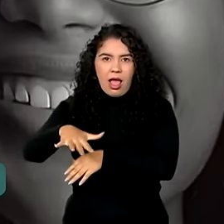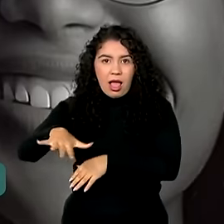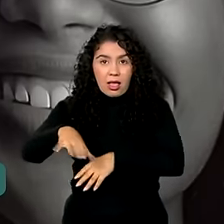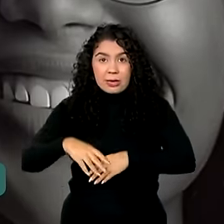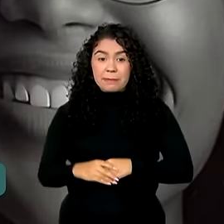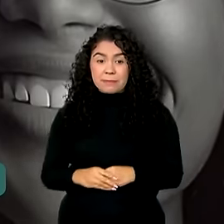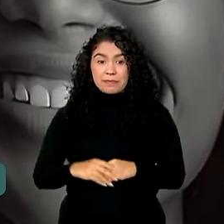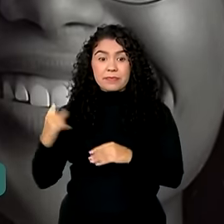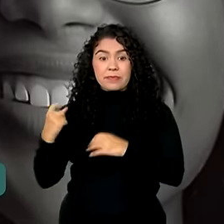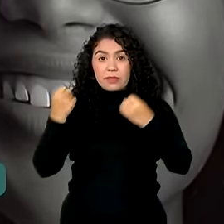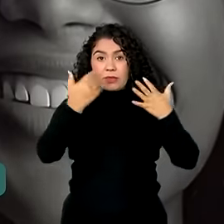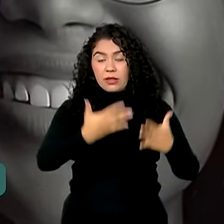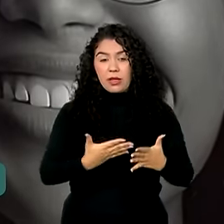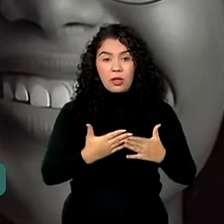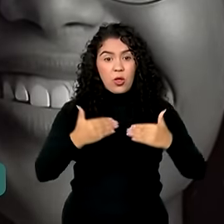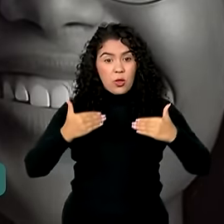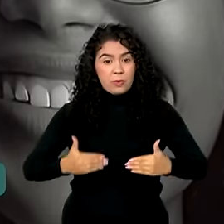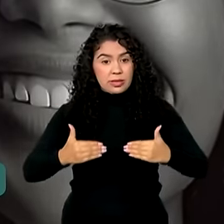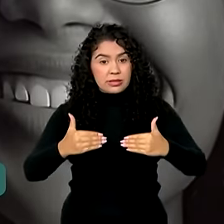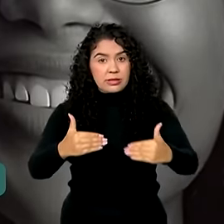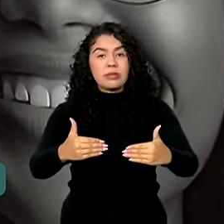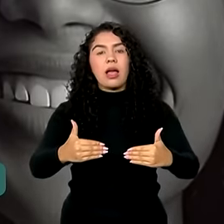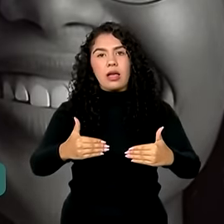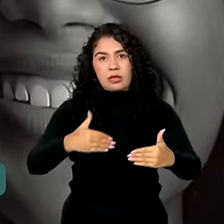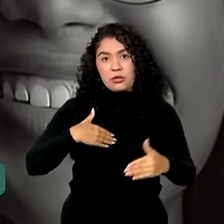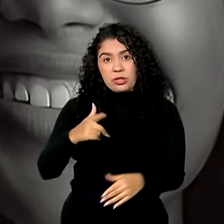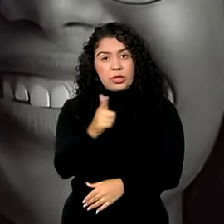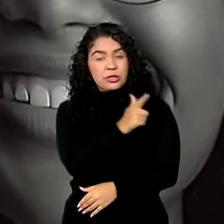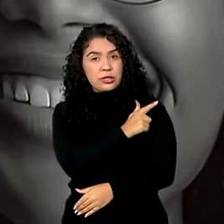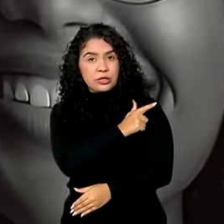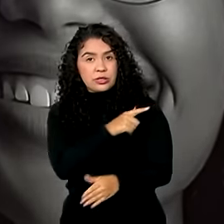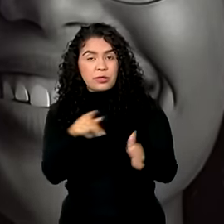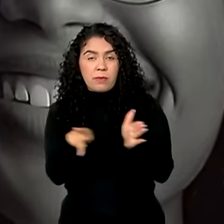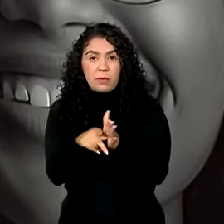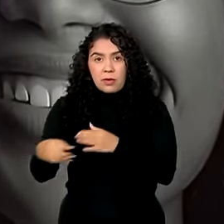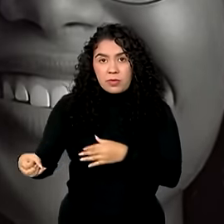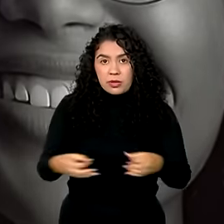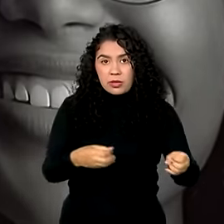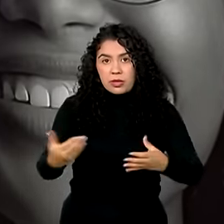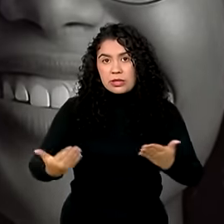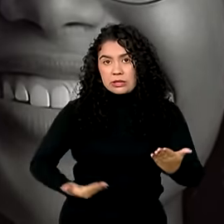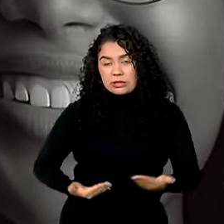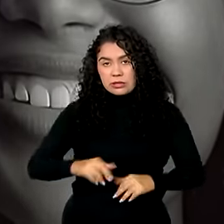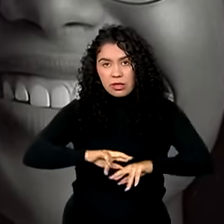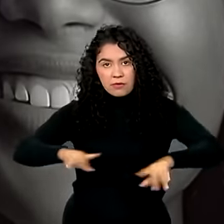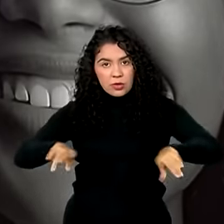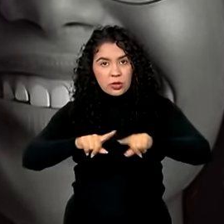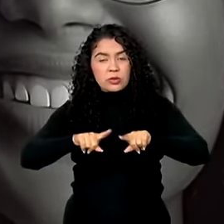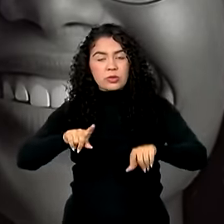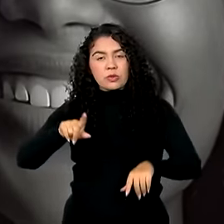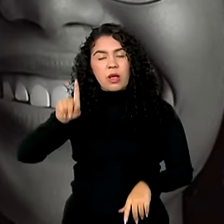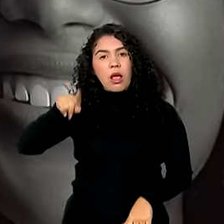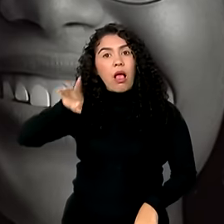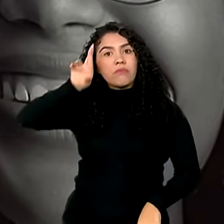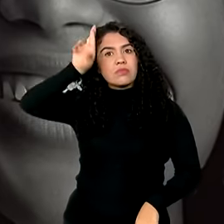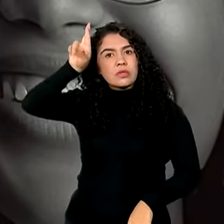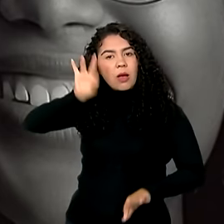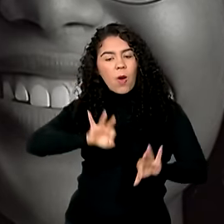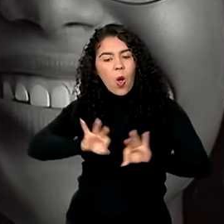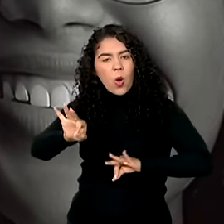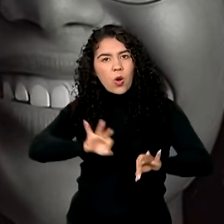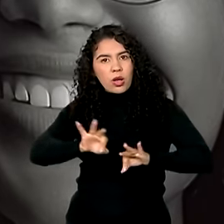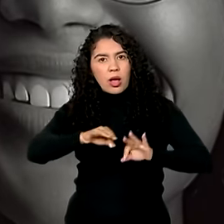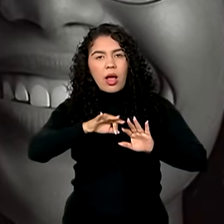balanço do Ministério da Gestão e da Inovação em Serviços Públicos, que é o responsável pelo concurso nacional, é